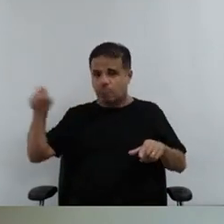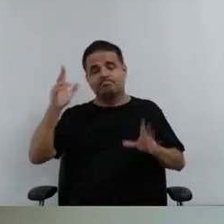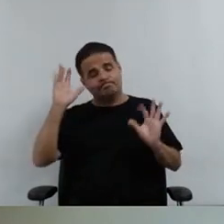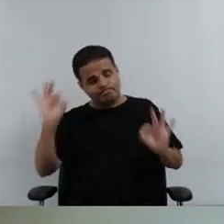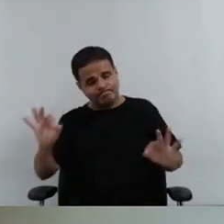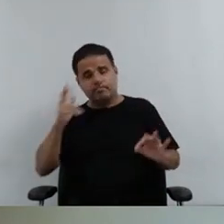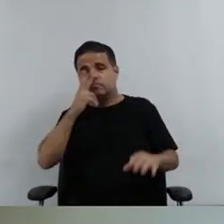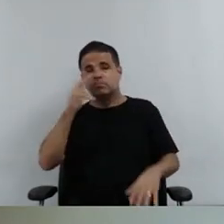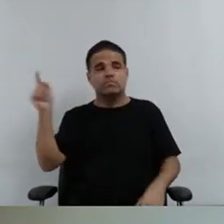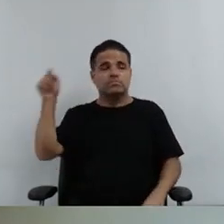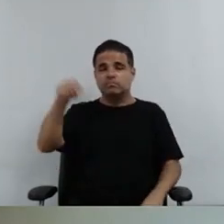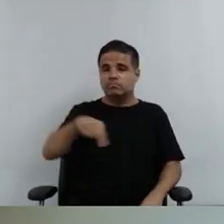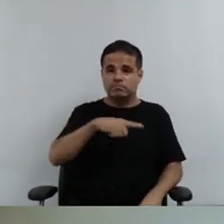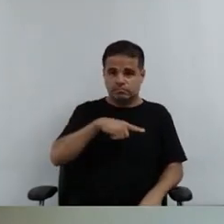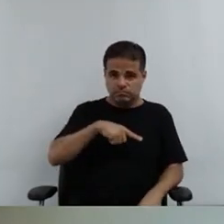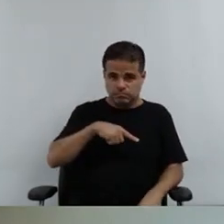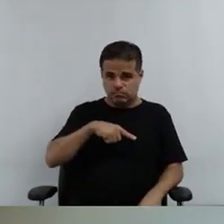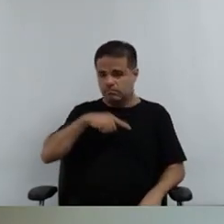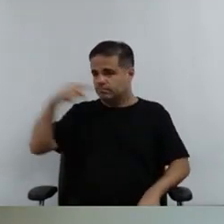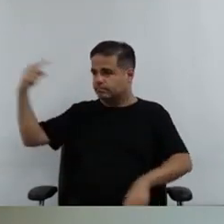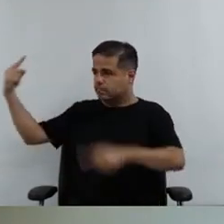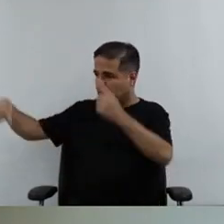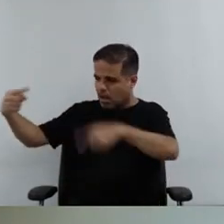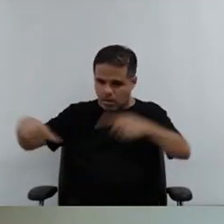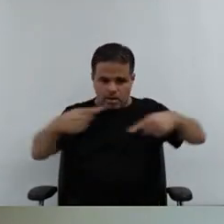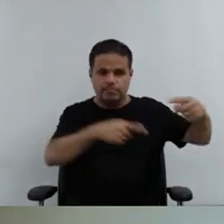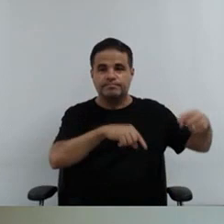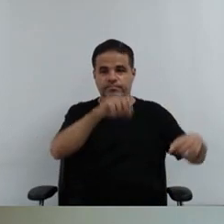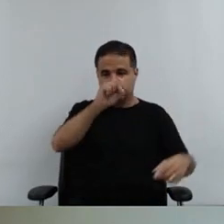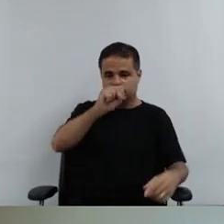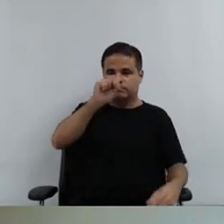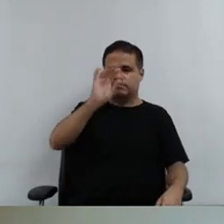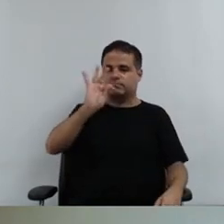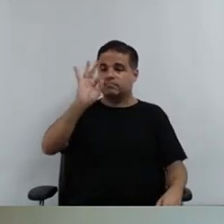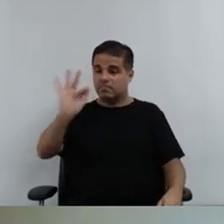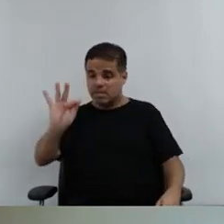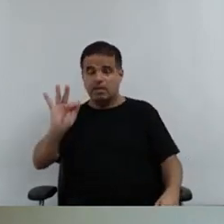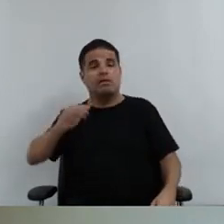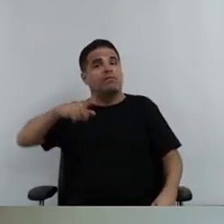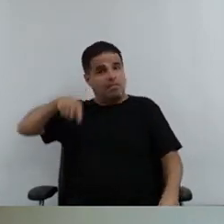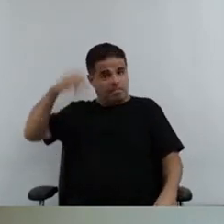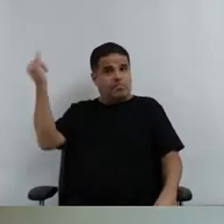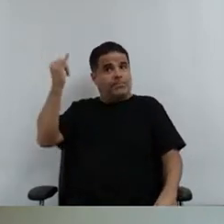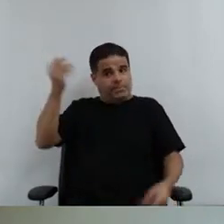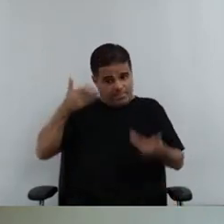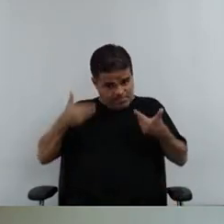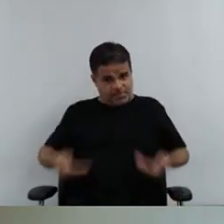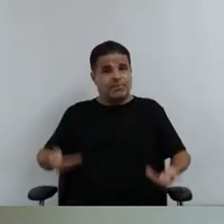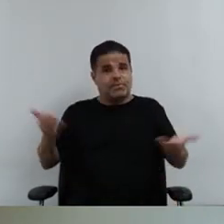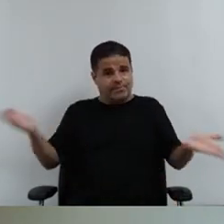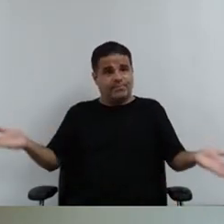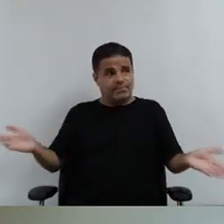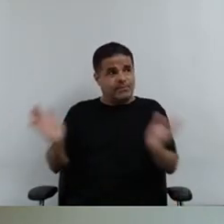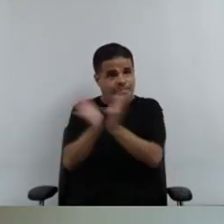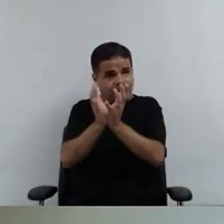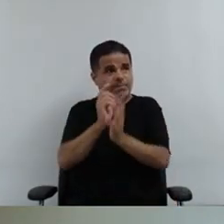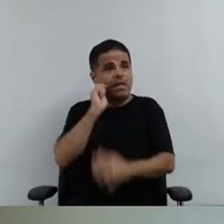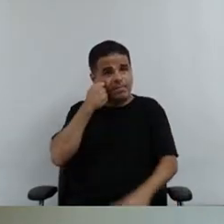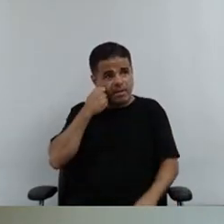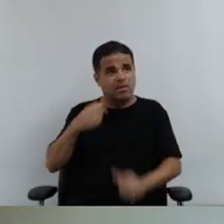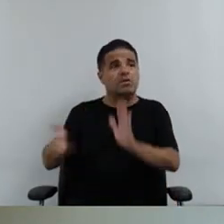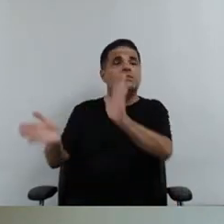está aí sendo discutido no STF e que é de extrema importância para nós, para a população negra, porque vai